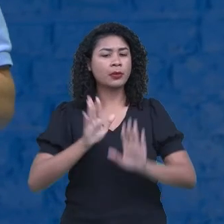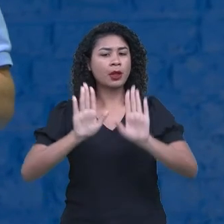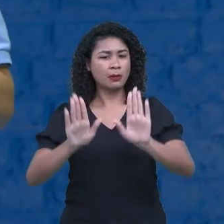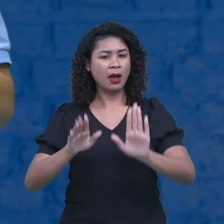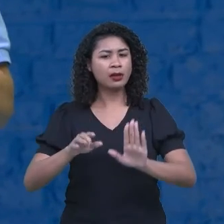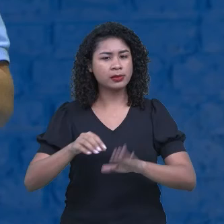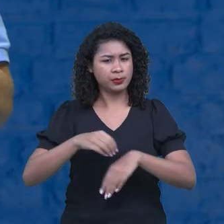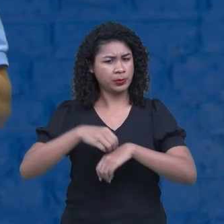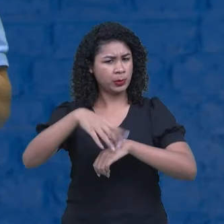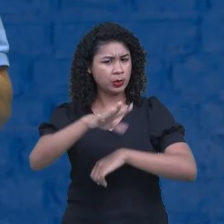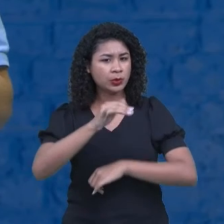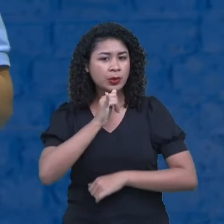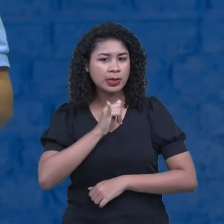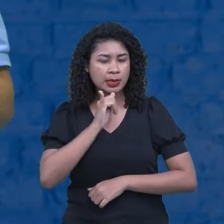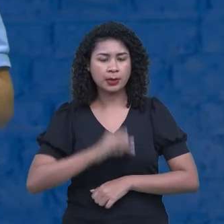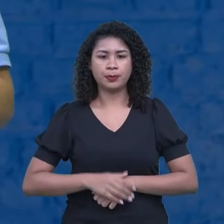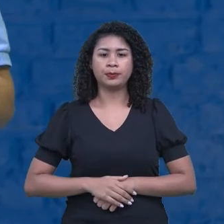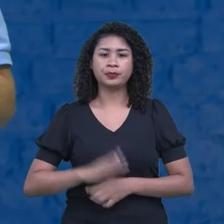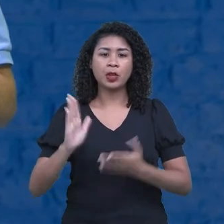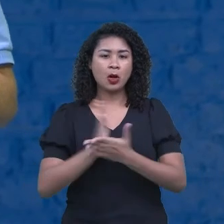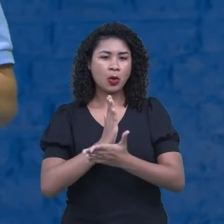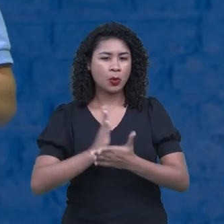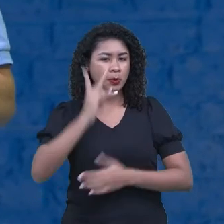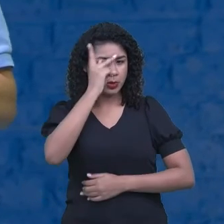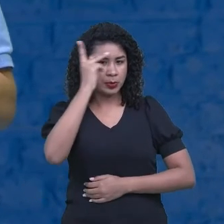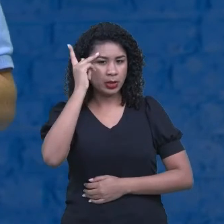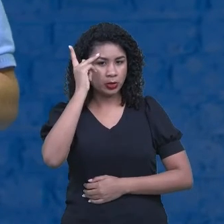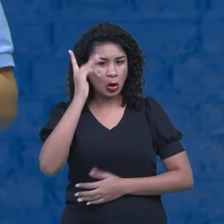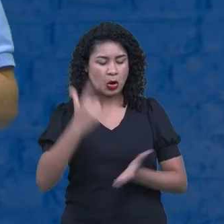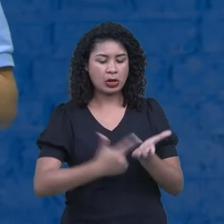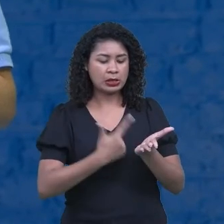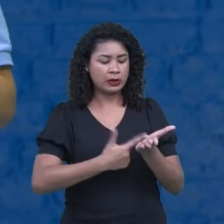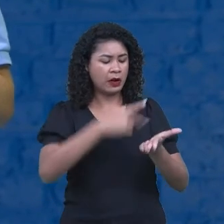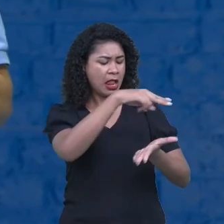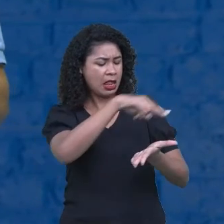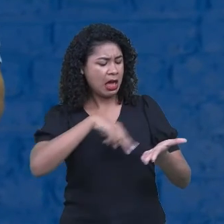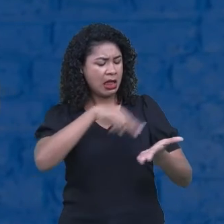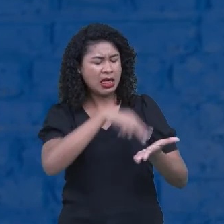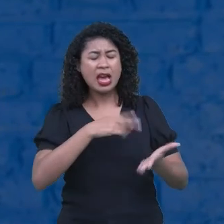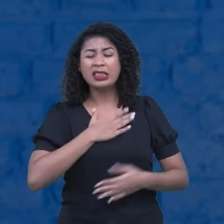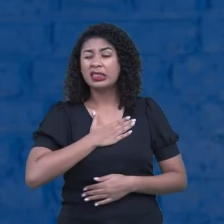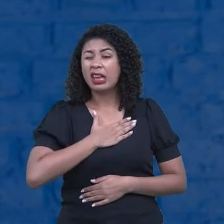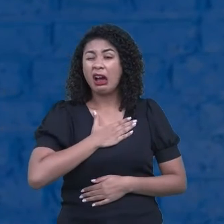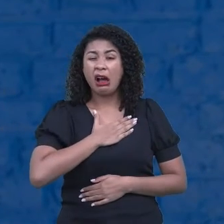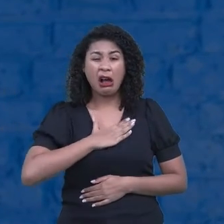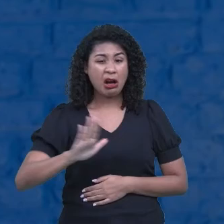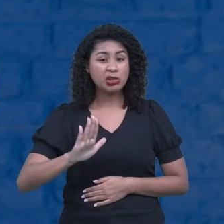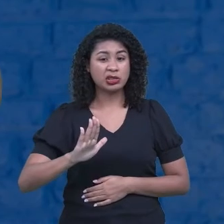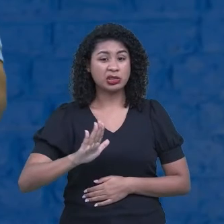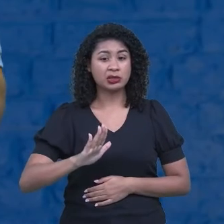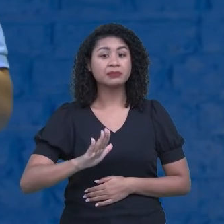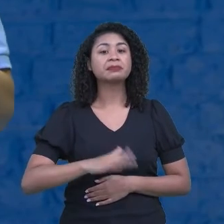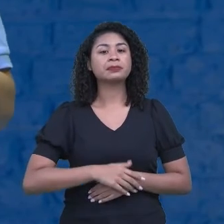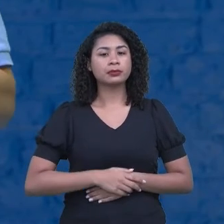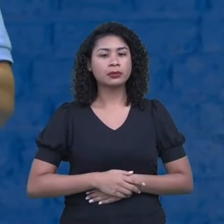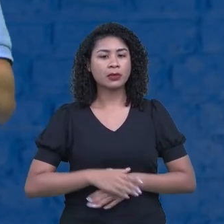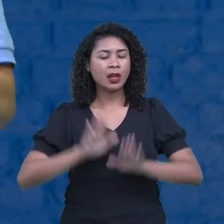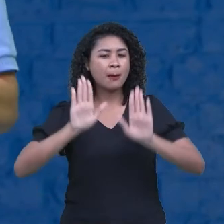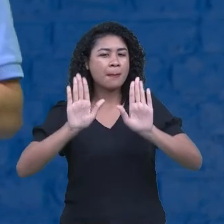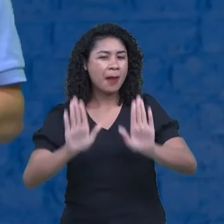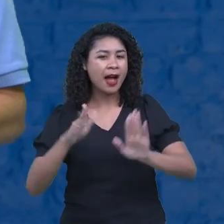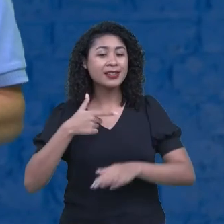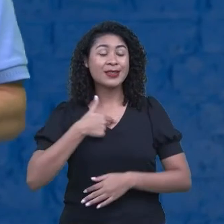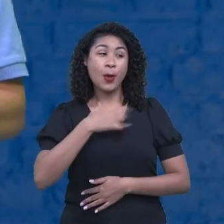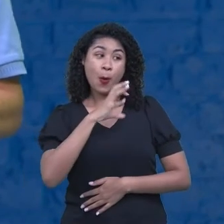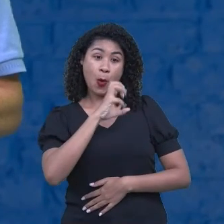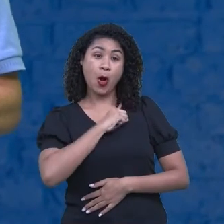Certo? Tem alunos que não suportam ler. Não é que eu não suporto. Eu sou mais a questão prática, eu gosto mais